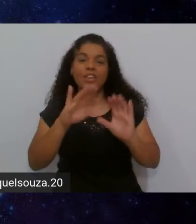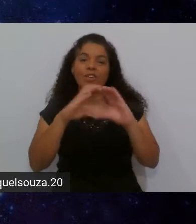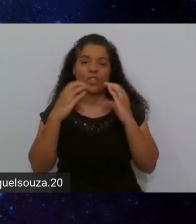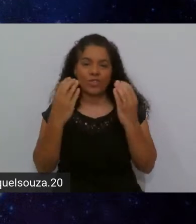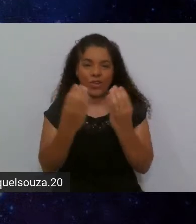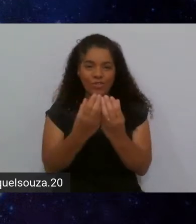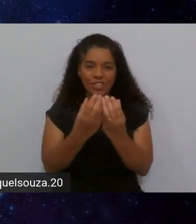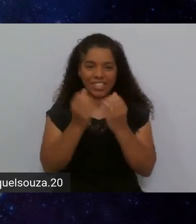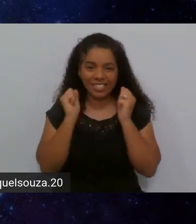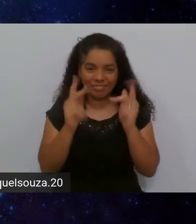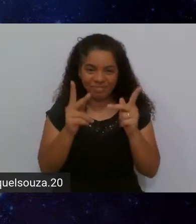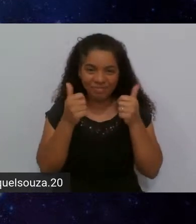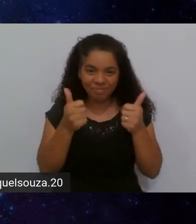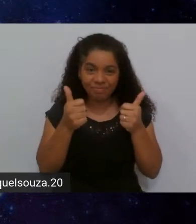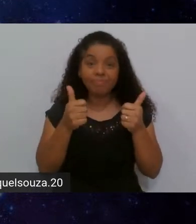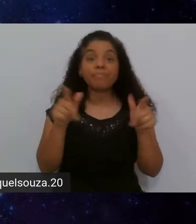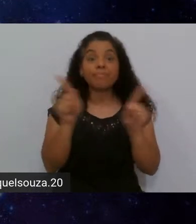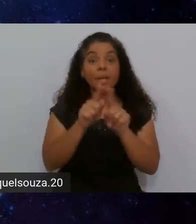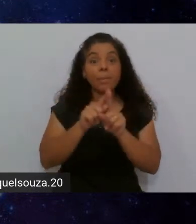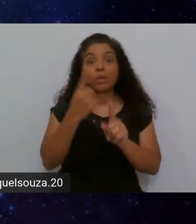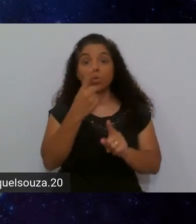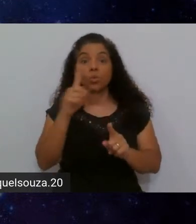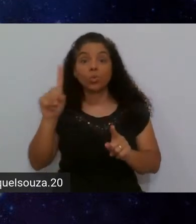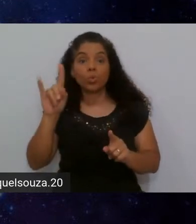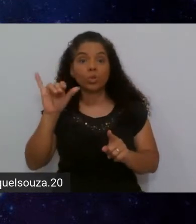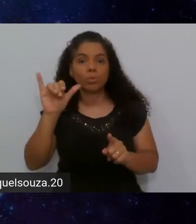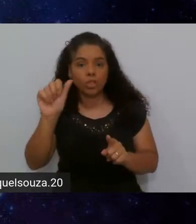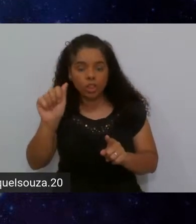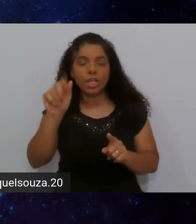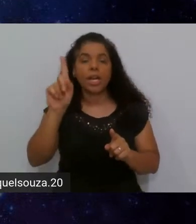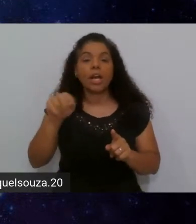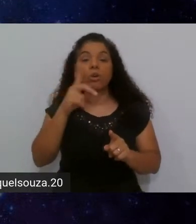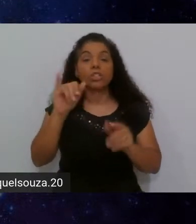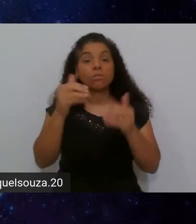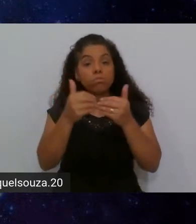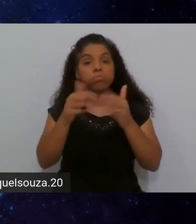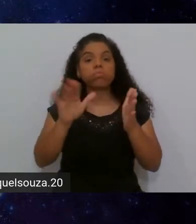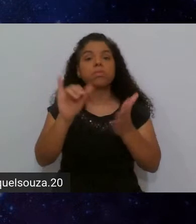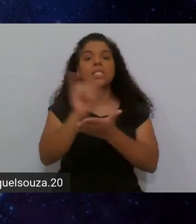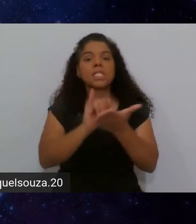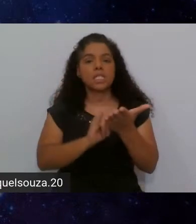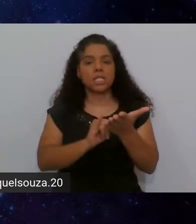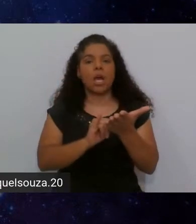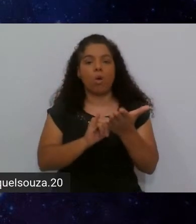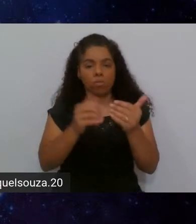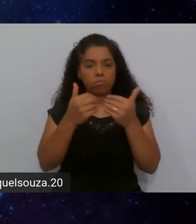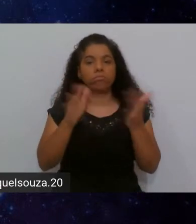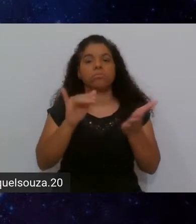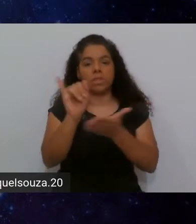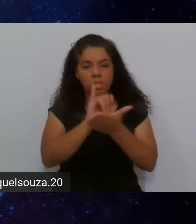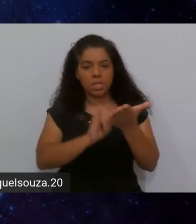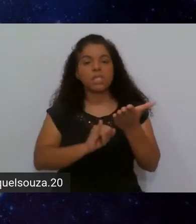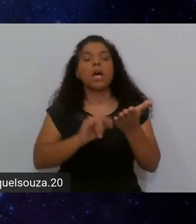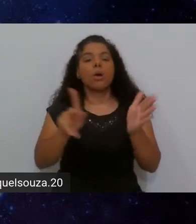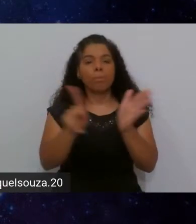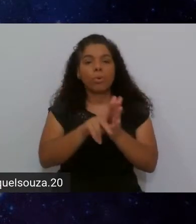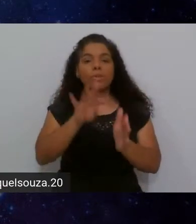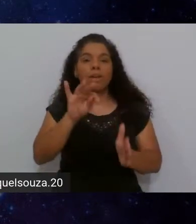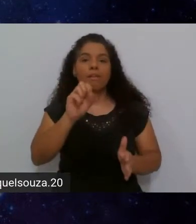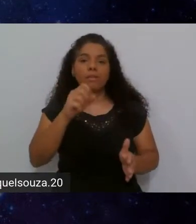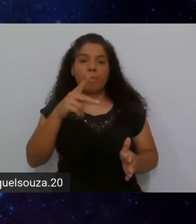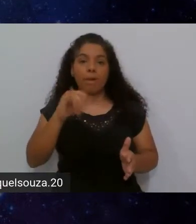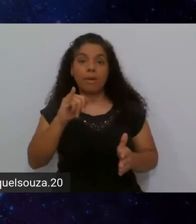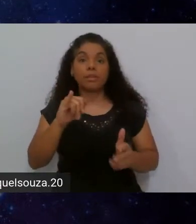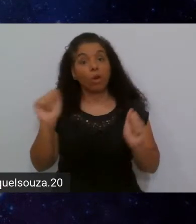ok? Também no último dia, é o dia onde eu vou abrir inscrições para a nova turma do TSPI. Então,